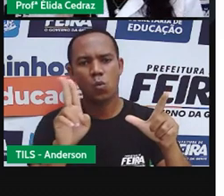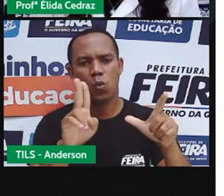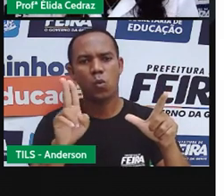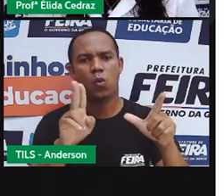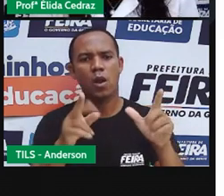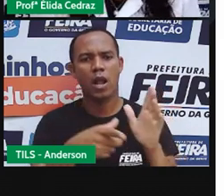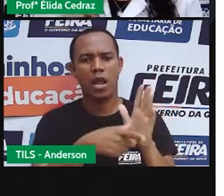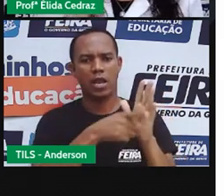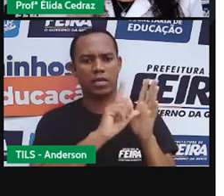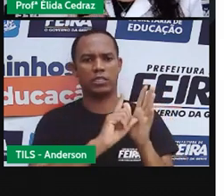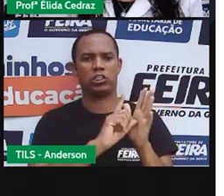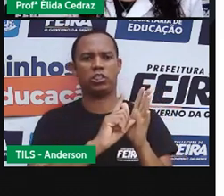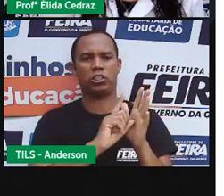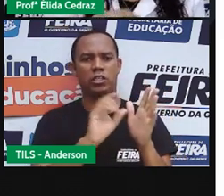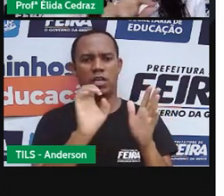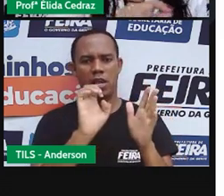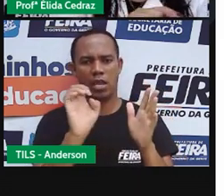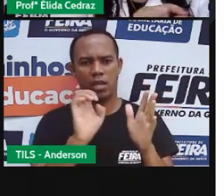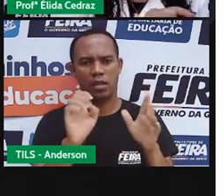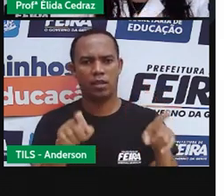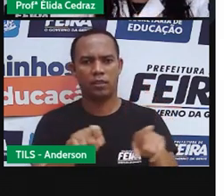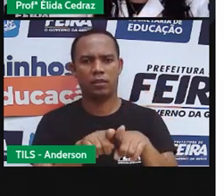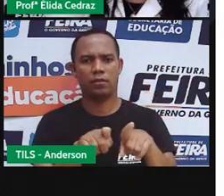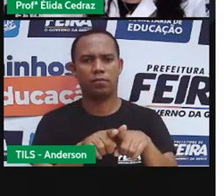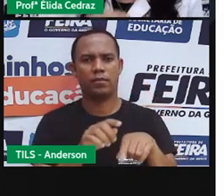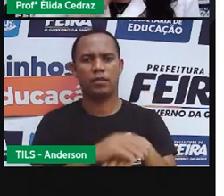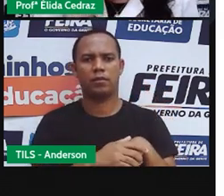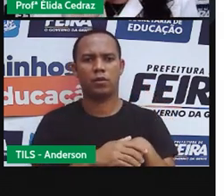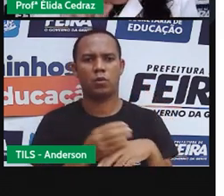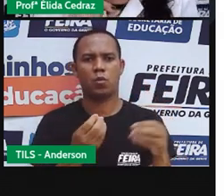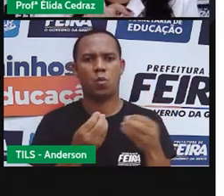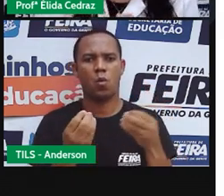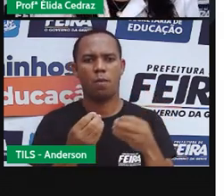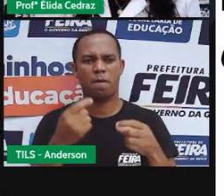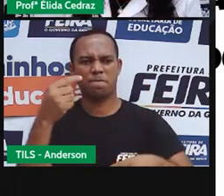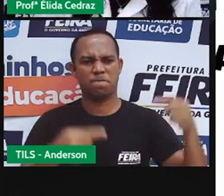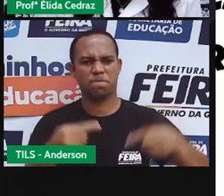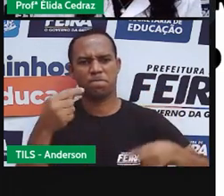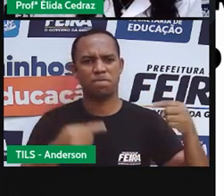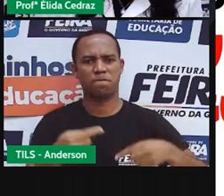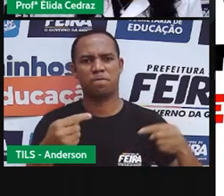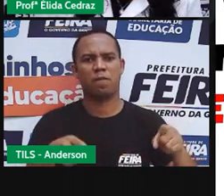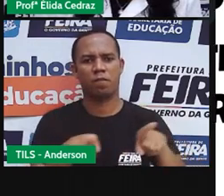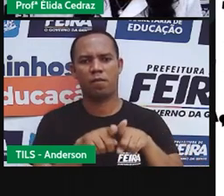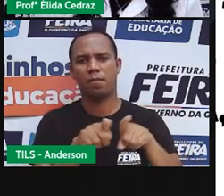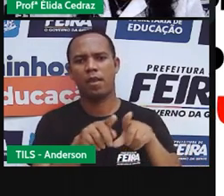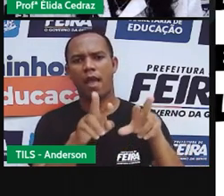e do I, como no nome Guerra e Guilherme. Guilherme,